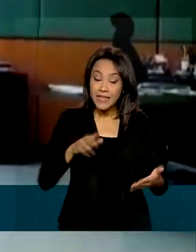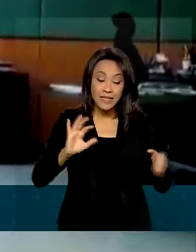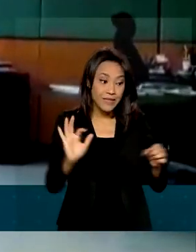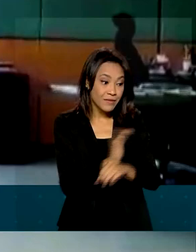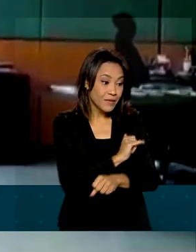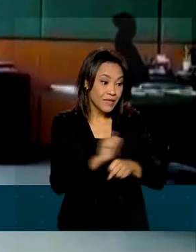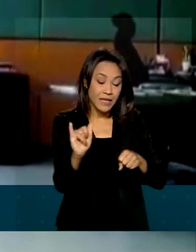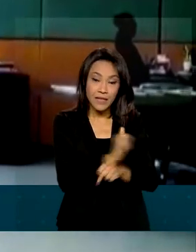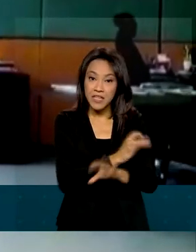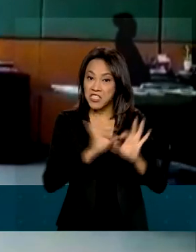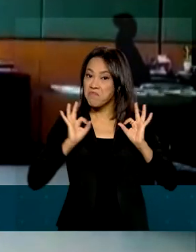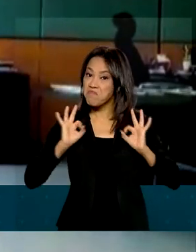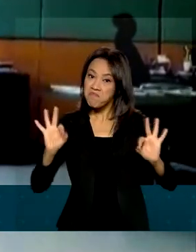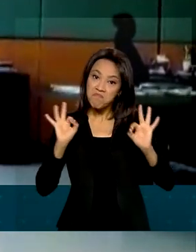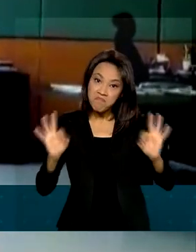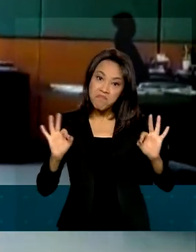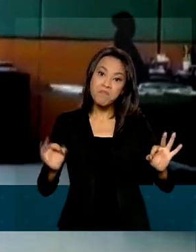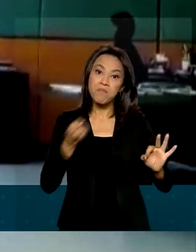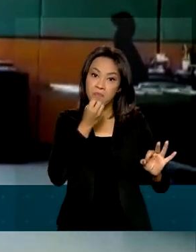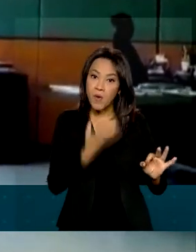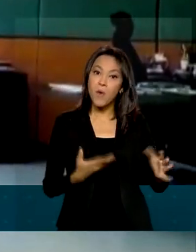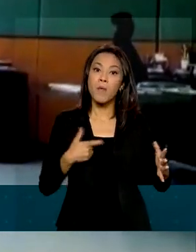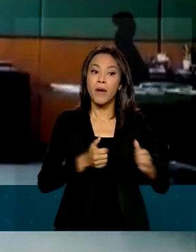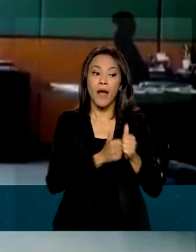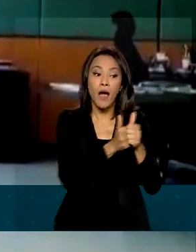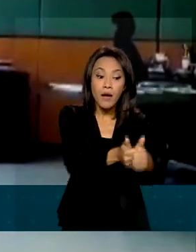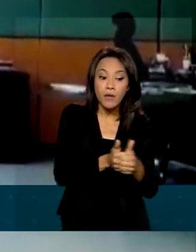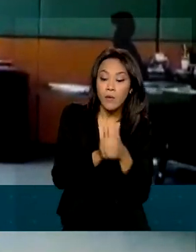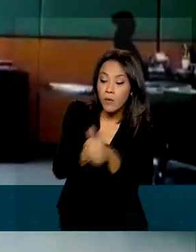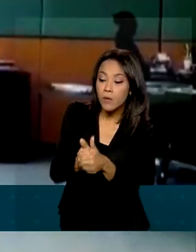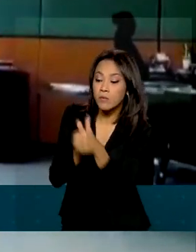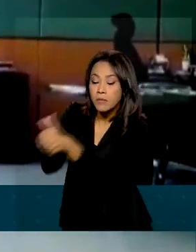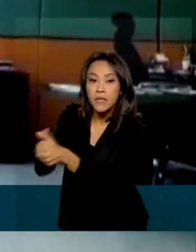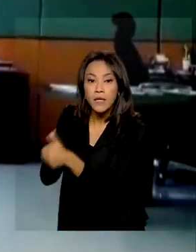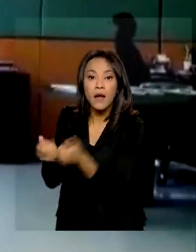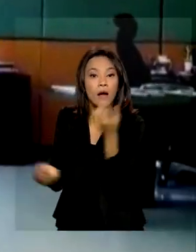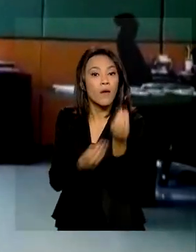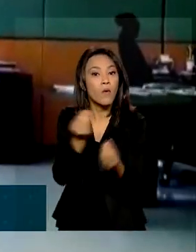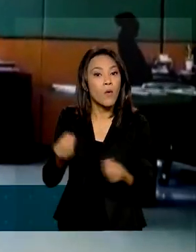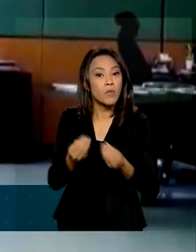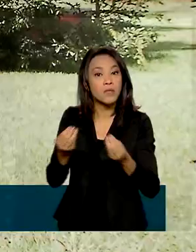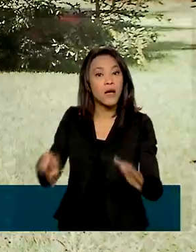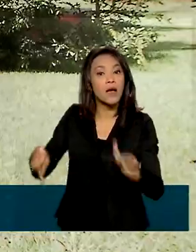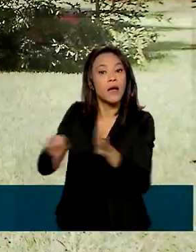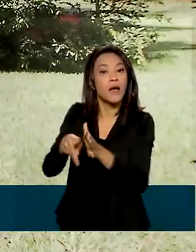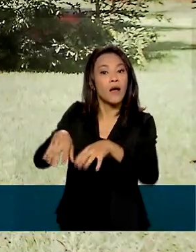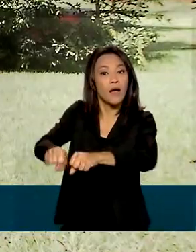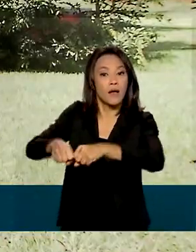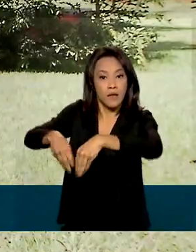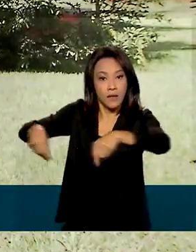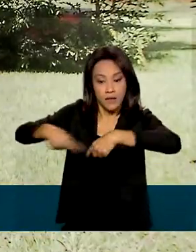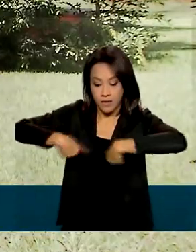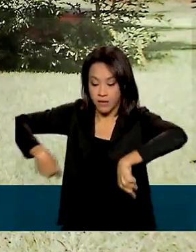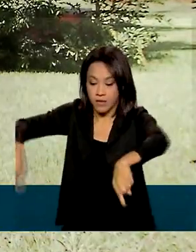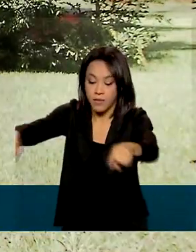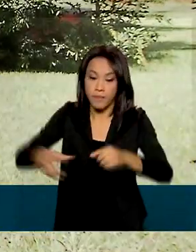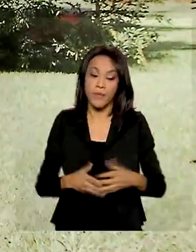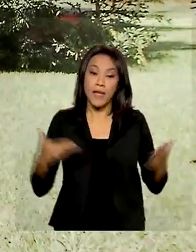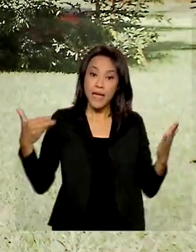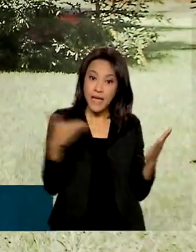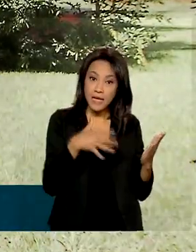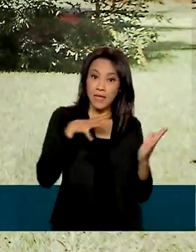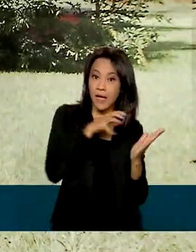de gestão territorial e de acompanhamento da regularidade ambiental das propriedades rurais. O Cadastro Ambiental é uma